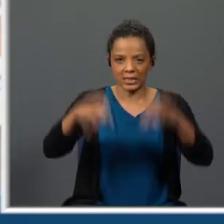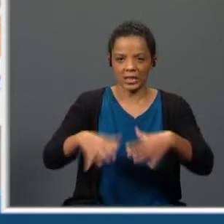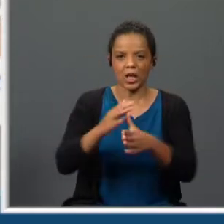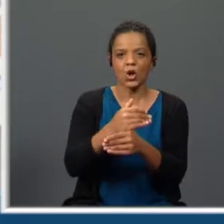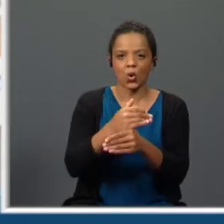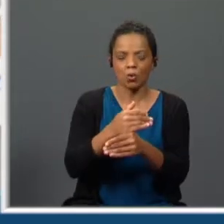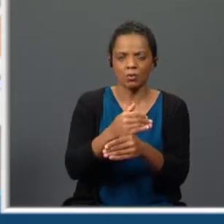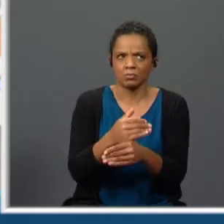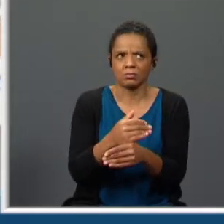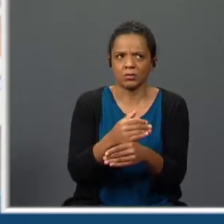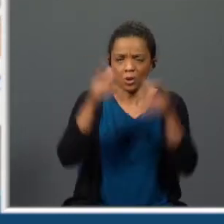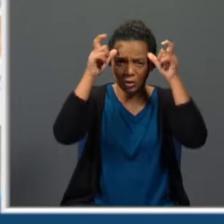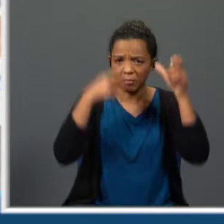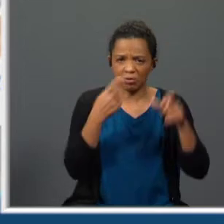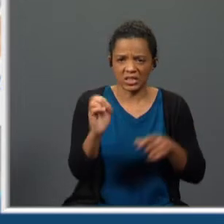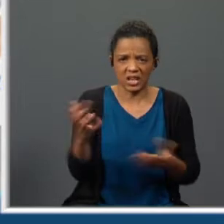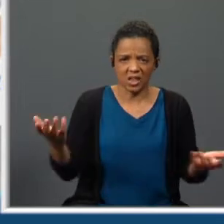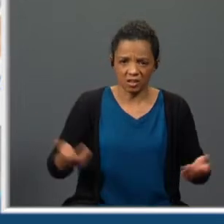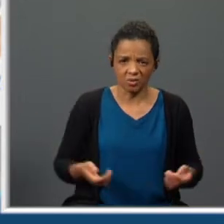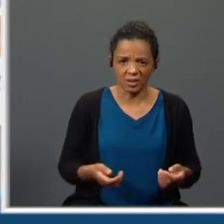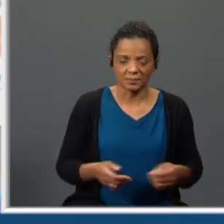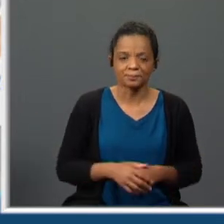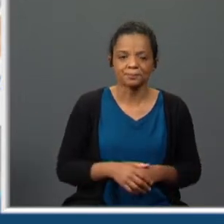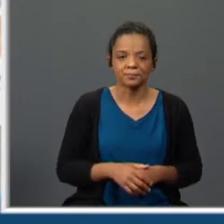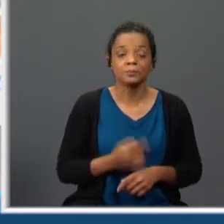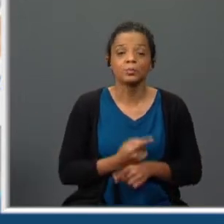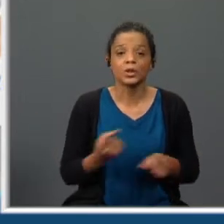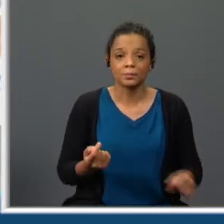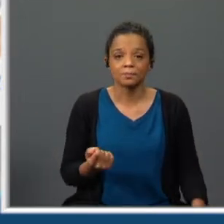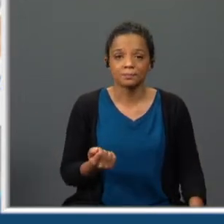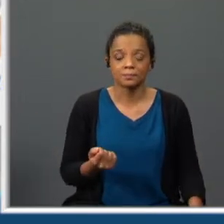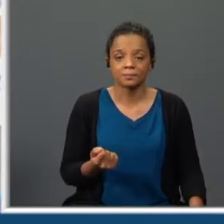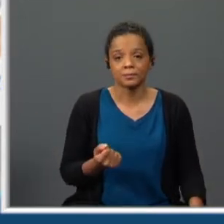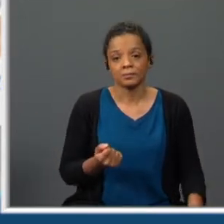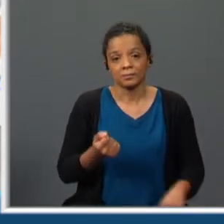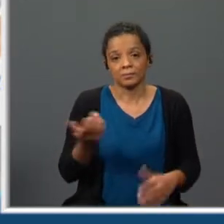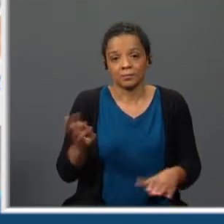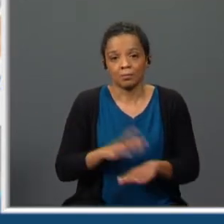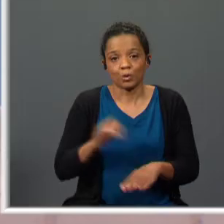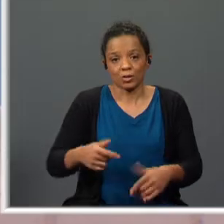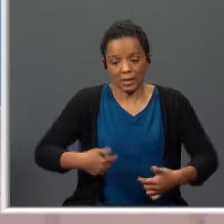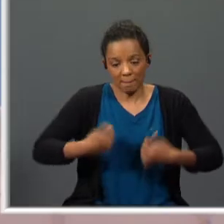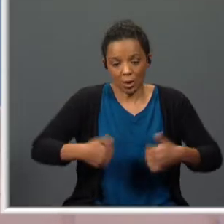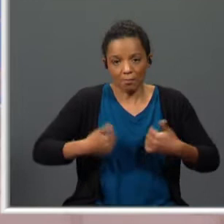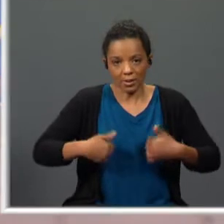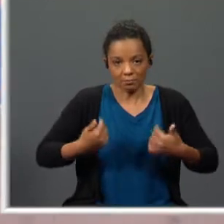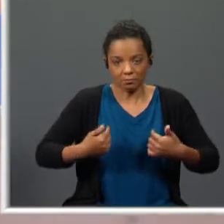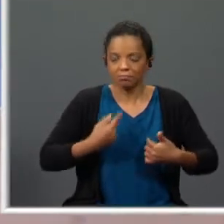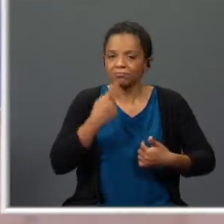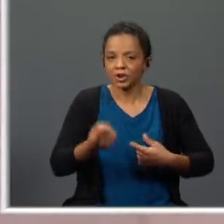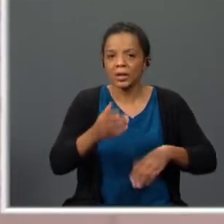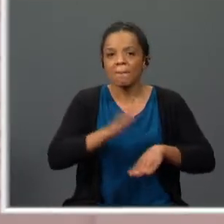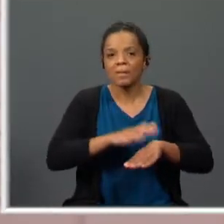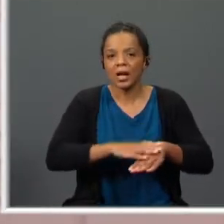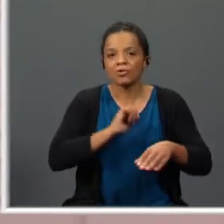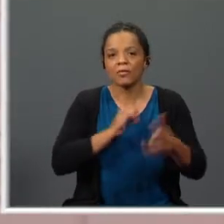o diabo ainda quase não disse nada não é? porquê? porque é a própria Brísida que apresenta os seus